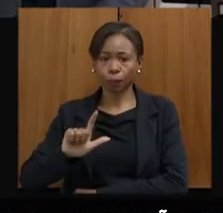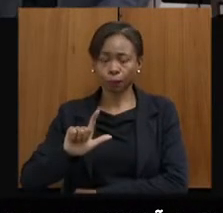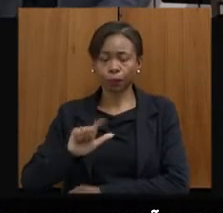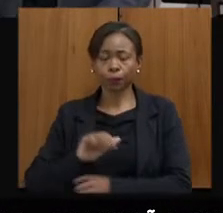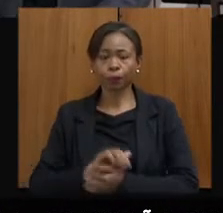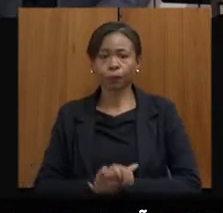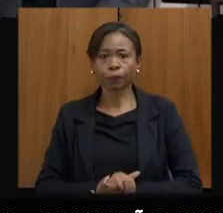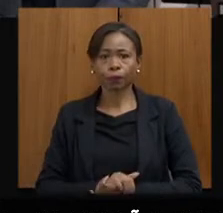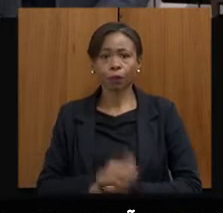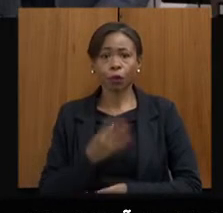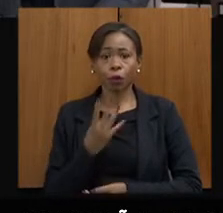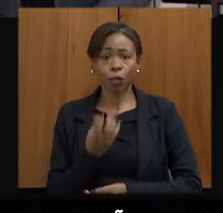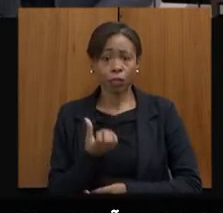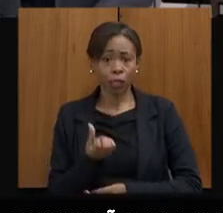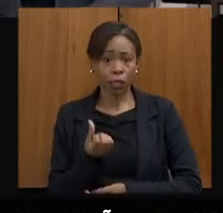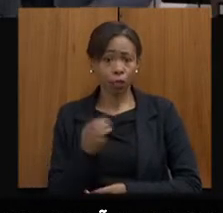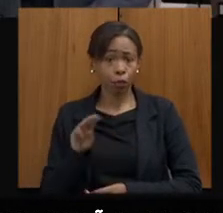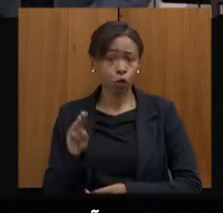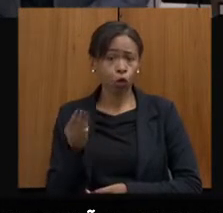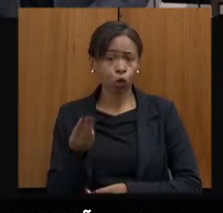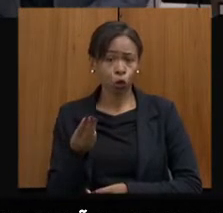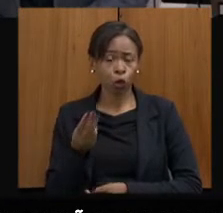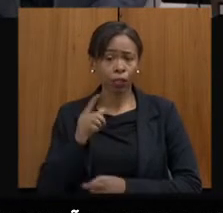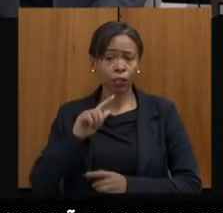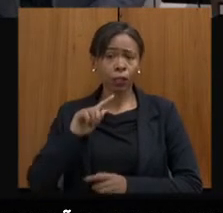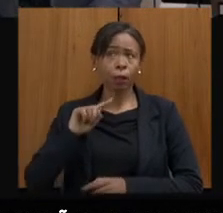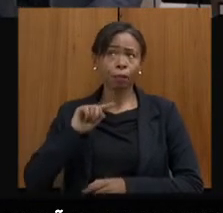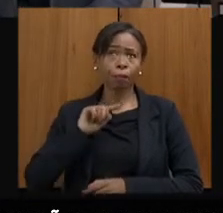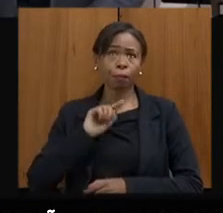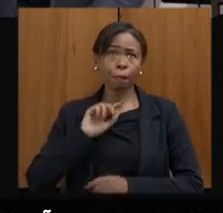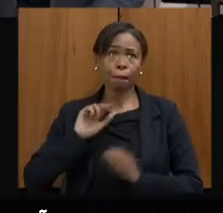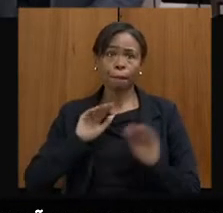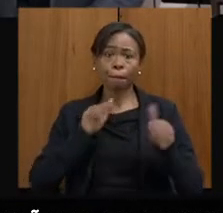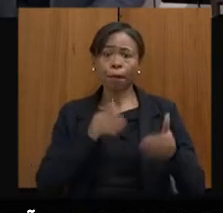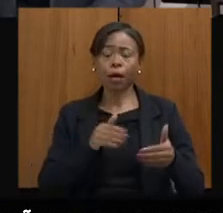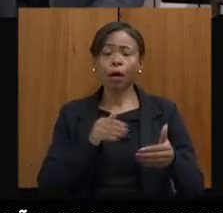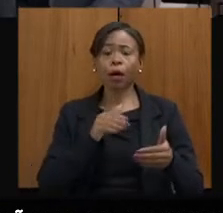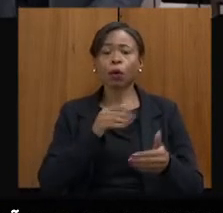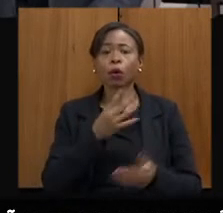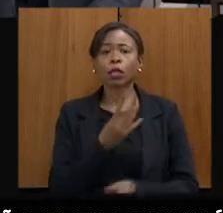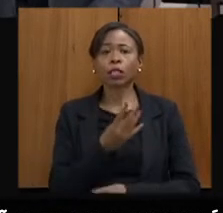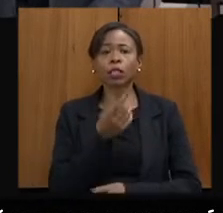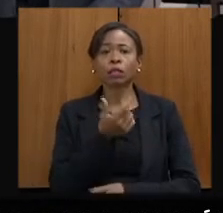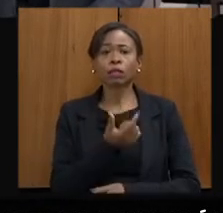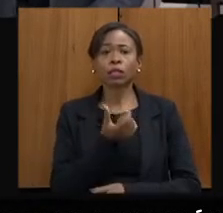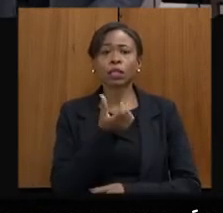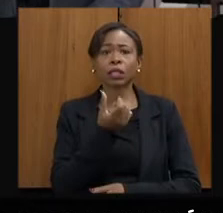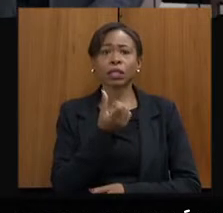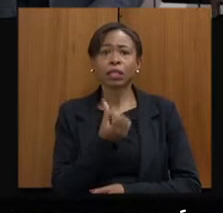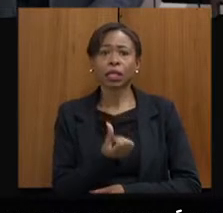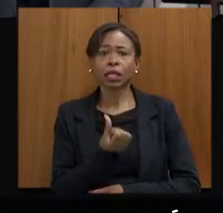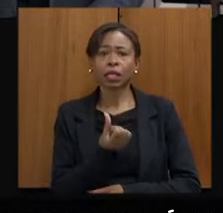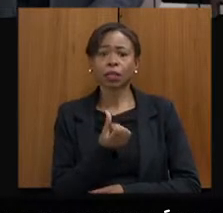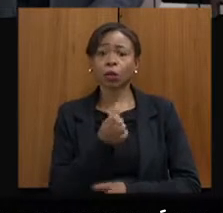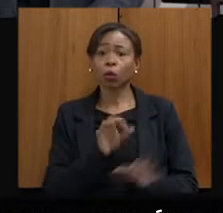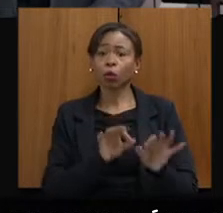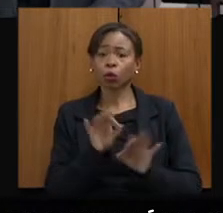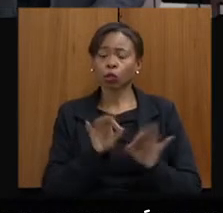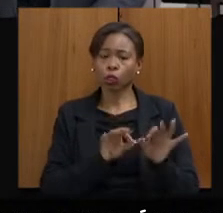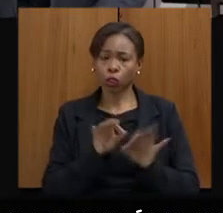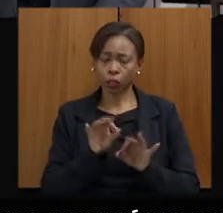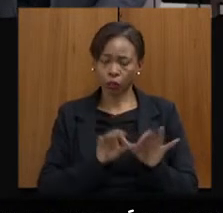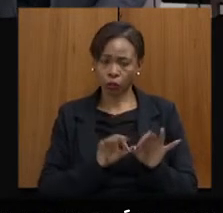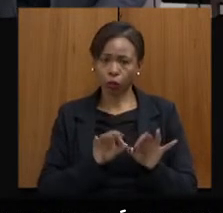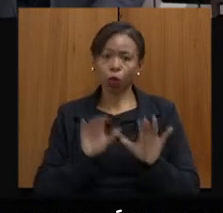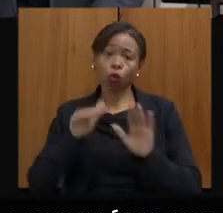46 milhões para 823 projetos por meio do programa ICMS Patrimônio Cultural,